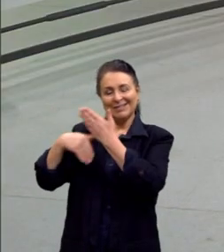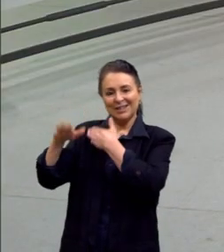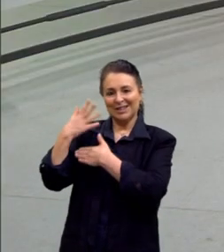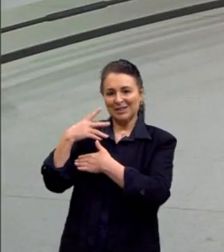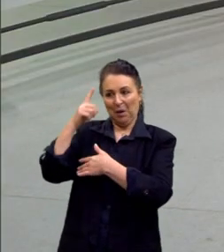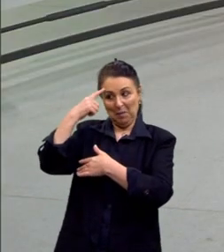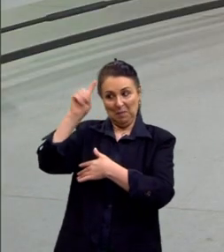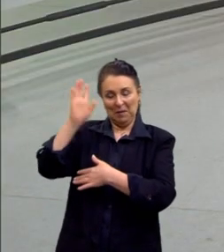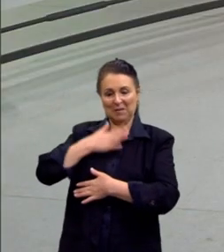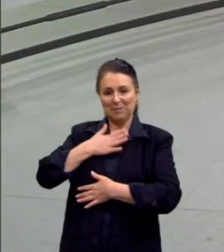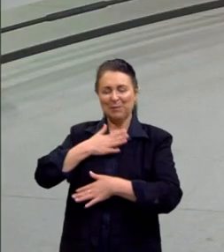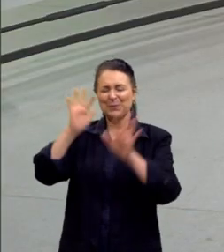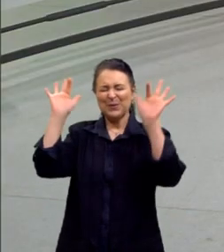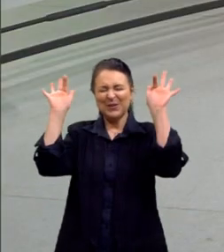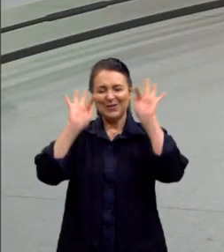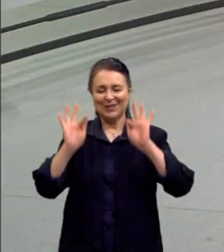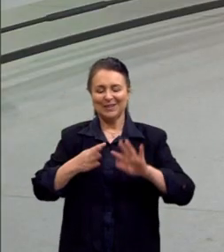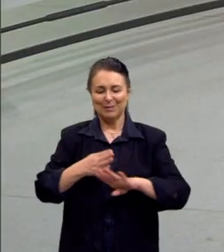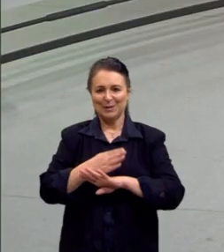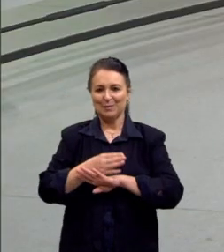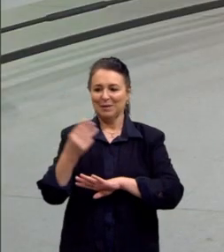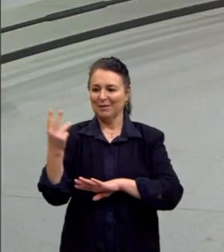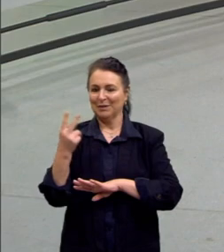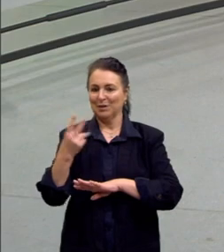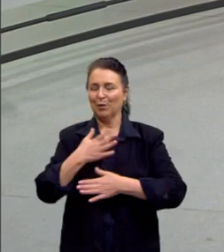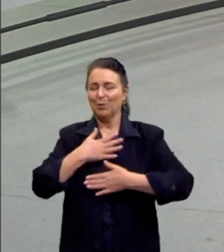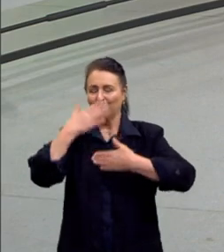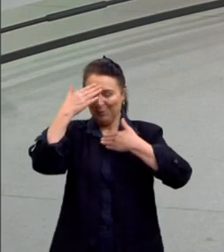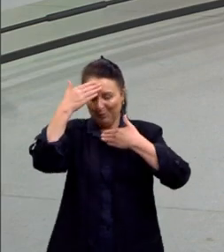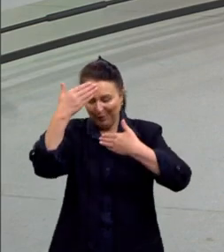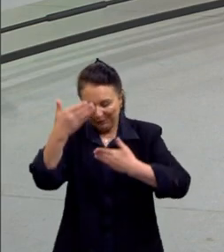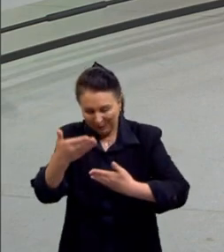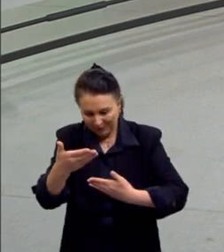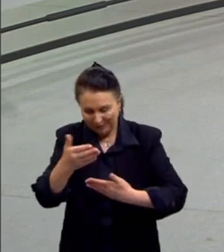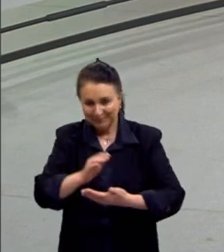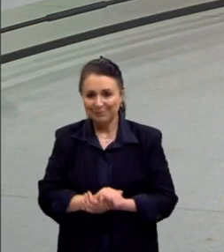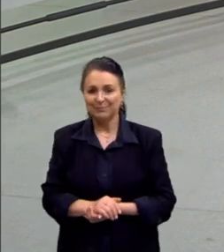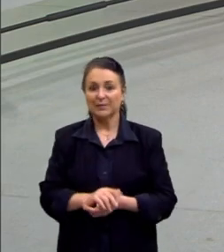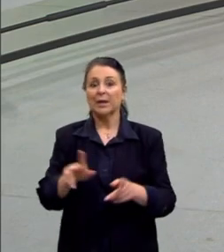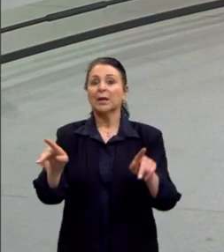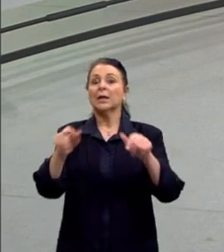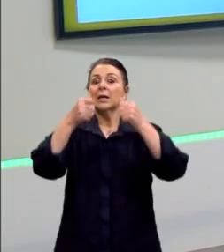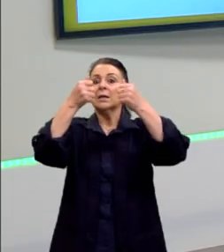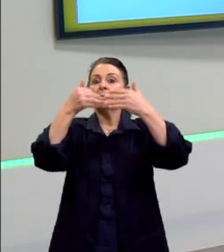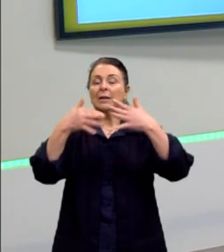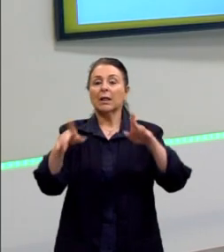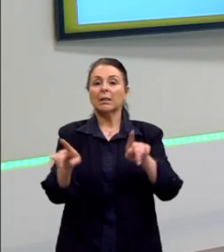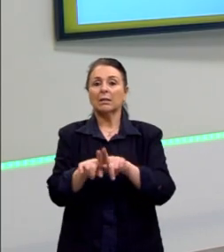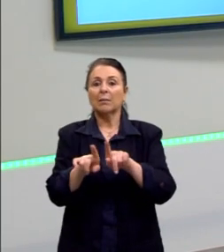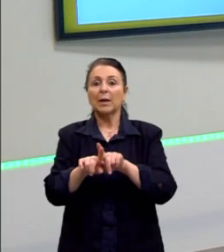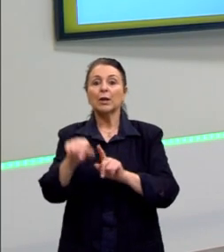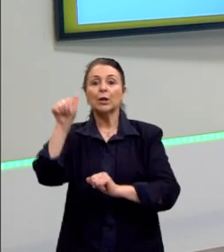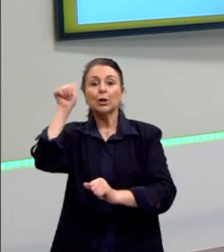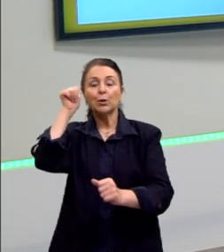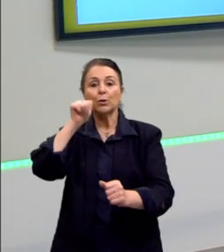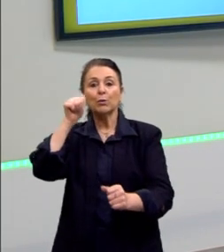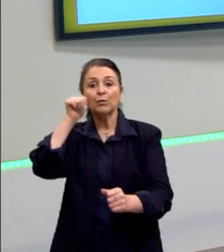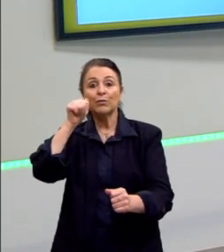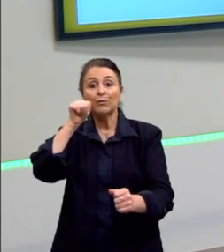Então, obrigado, fiquei muito feliz com a participação deles aqui, foi uma honra. E falar também, gente, sobre a questão do feminismo